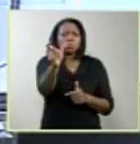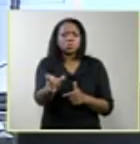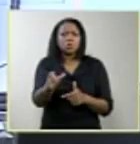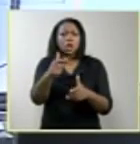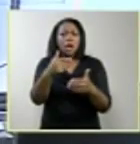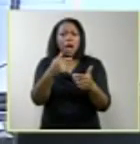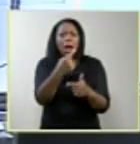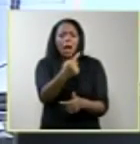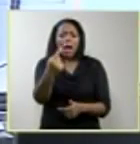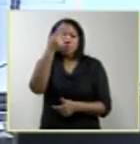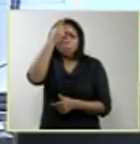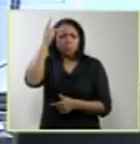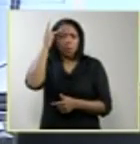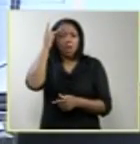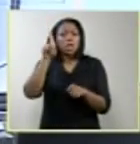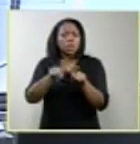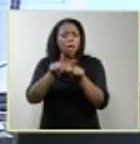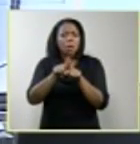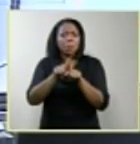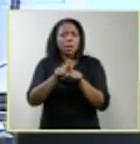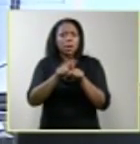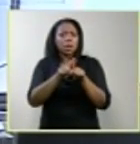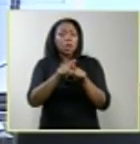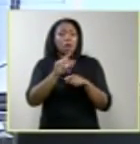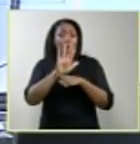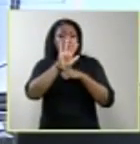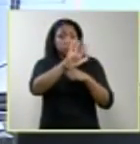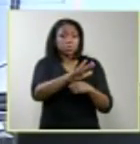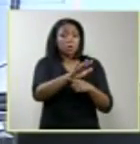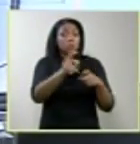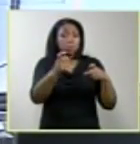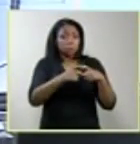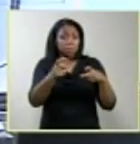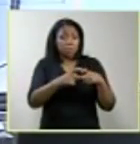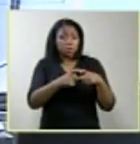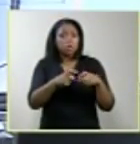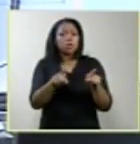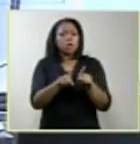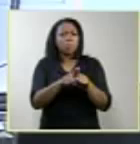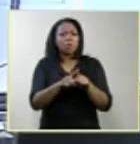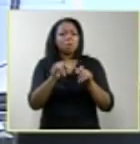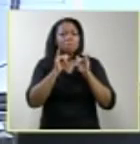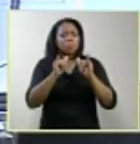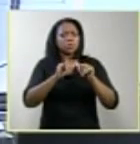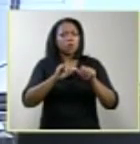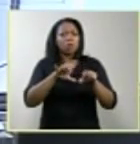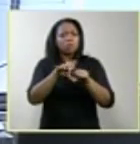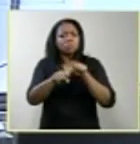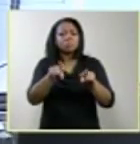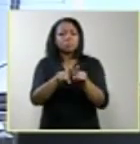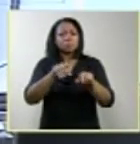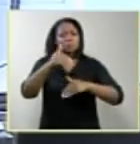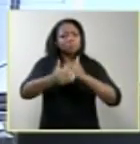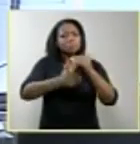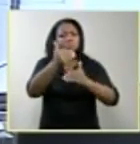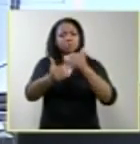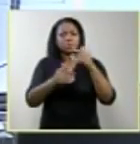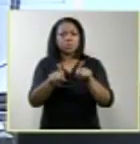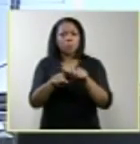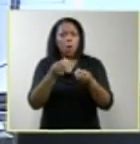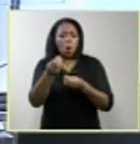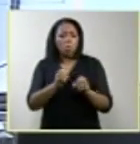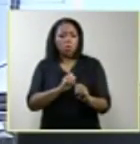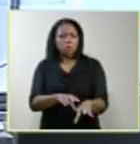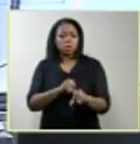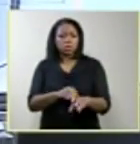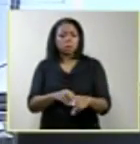e orientar os nossos médicos, inclusive nossos médicos residentes, nossos médicos, informação de como deve ser, então, o ensino com